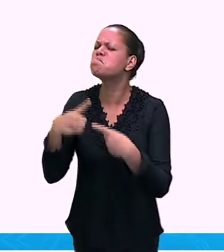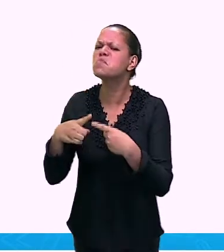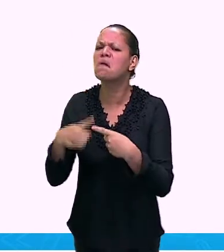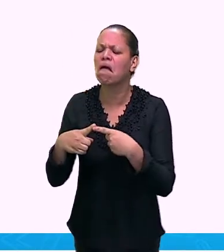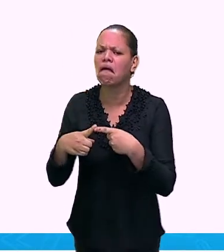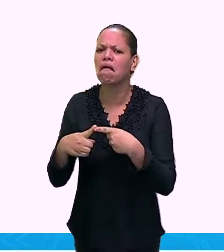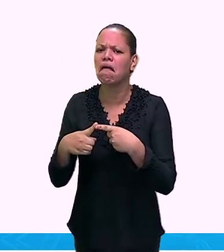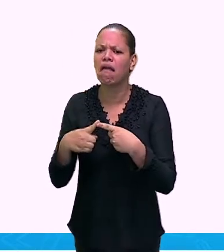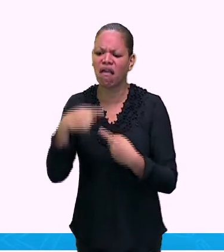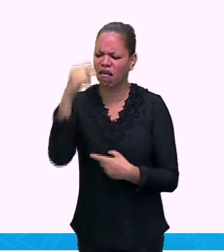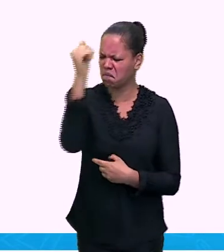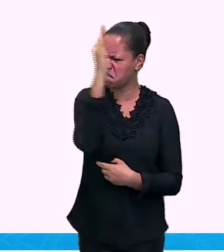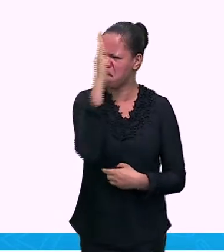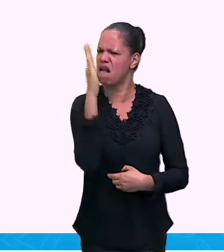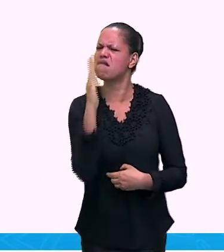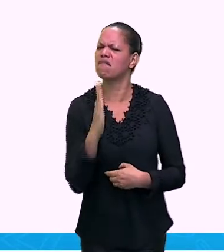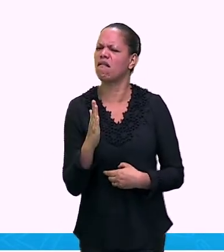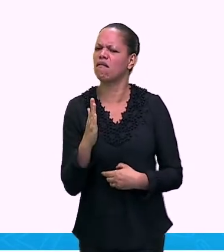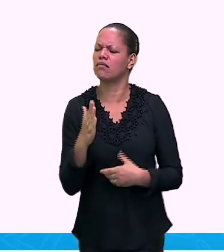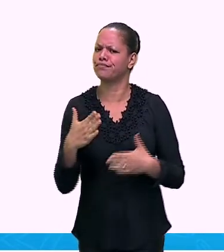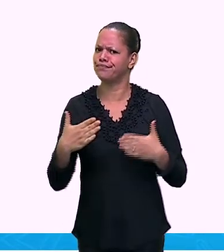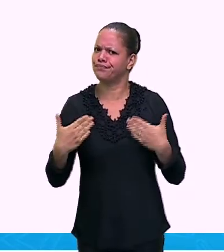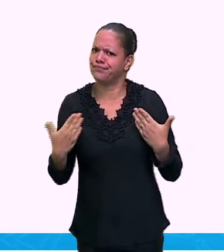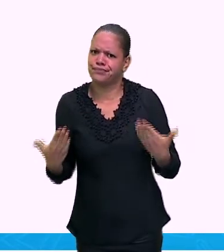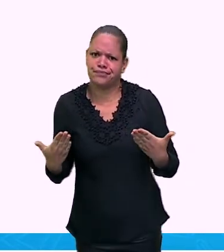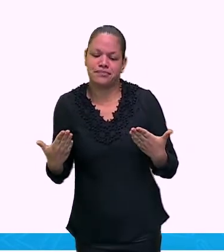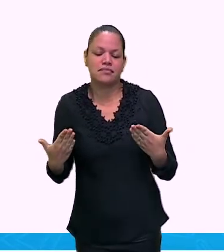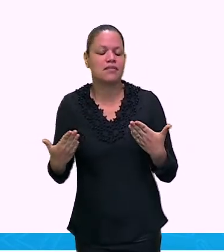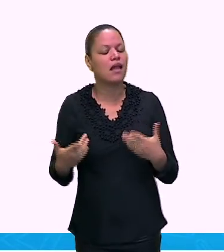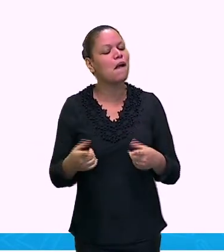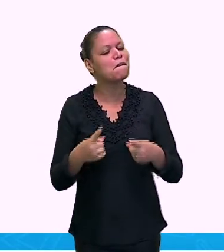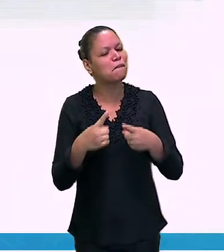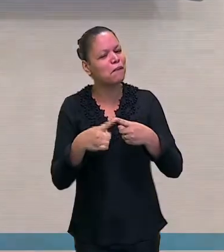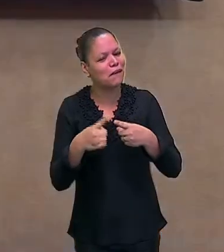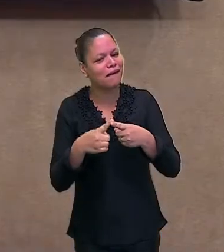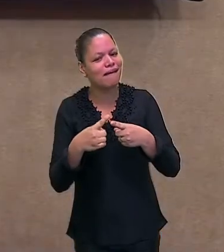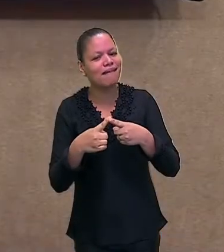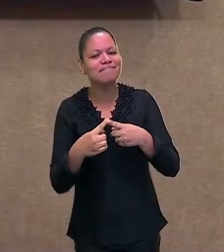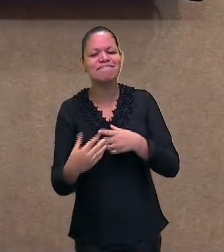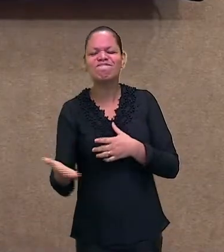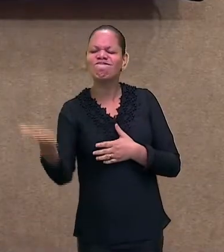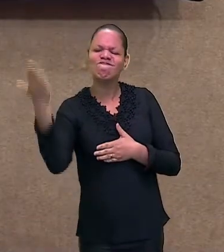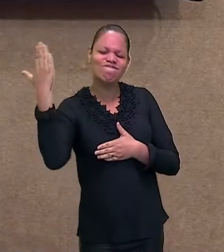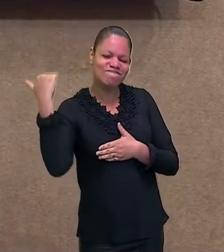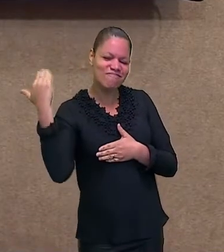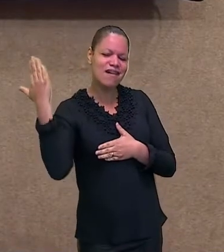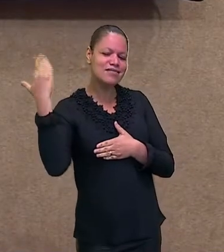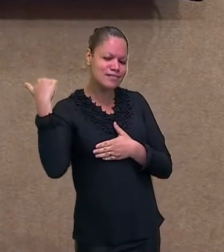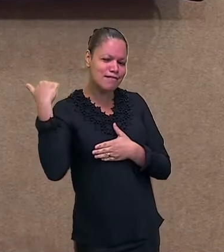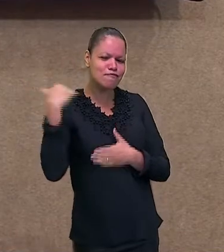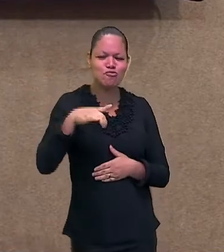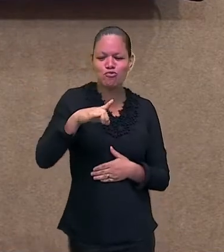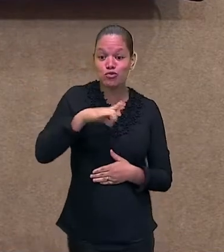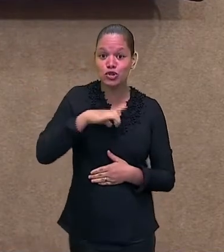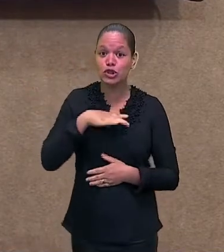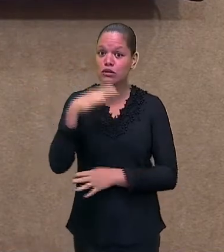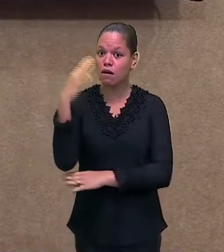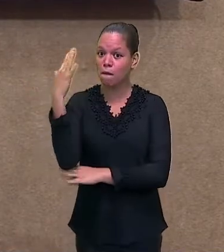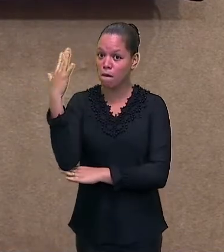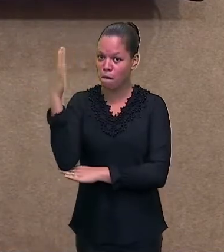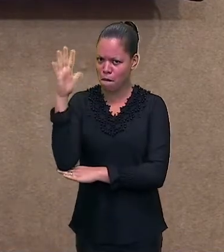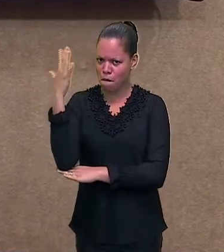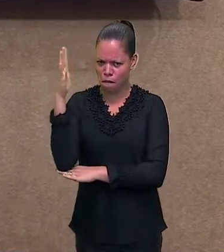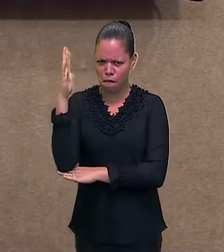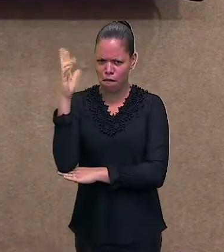Porque o nosso país, a plantação, havia uma árvore chamada pau-brasil.